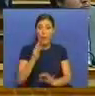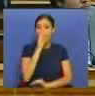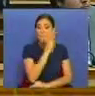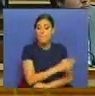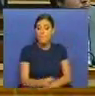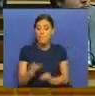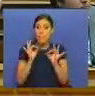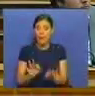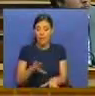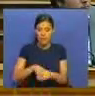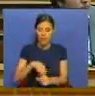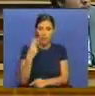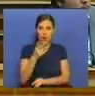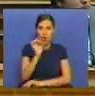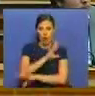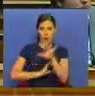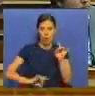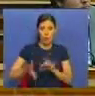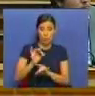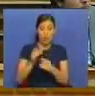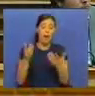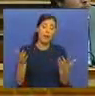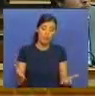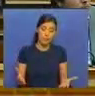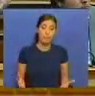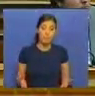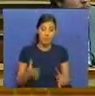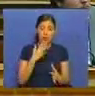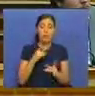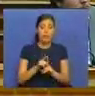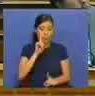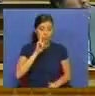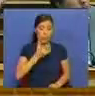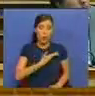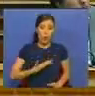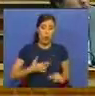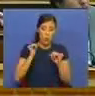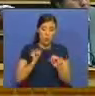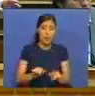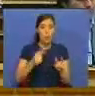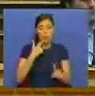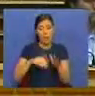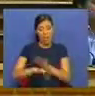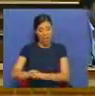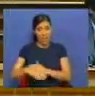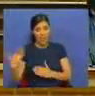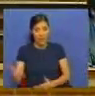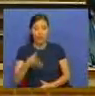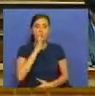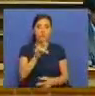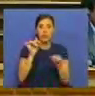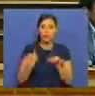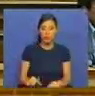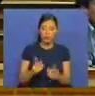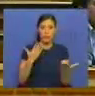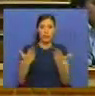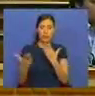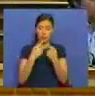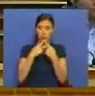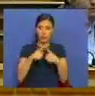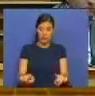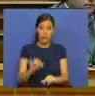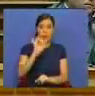prática na União Europeia. E os ventos são conservadores e são muito à direita. Já aqui foi assinalada a contradição